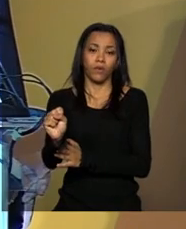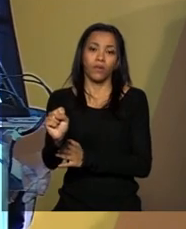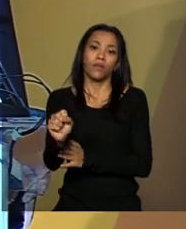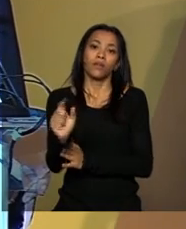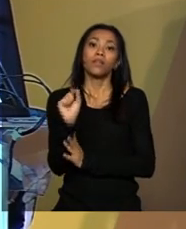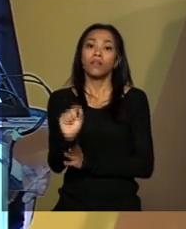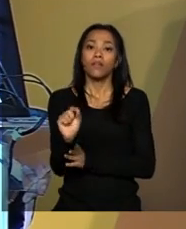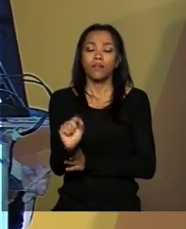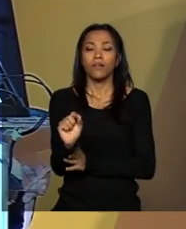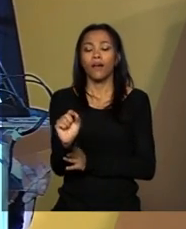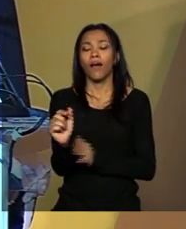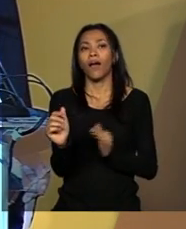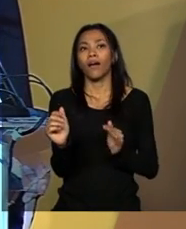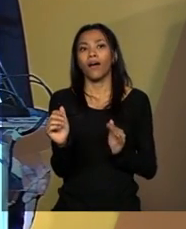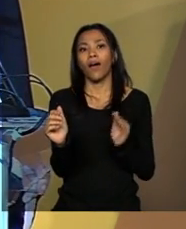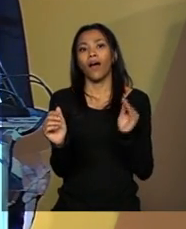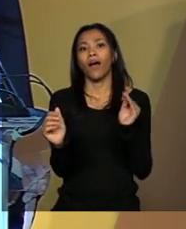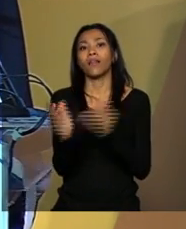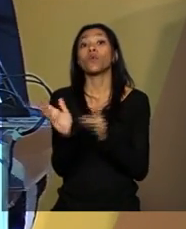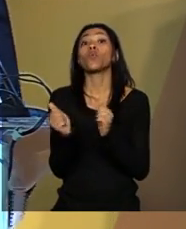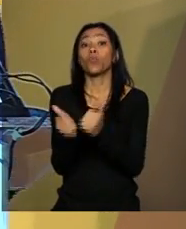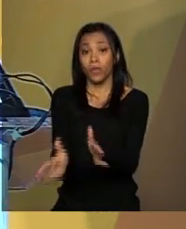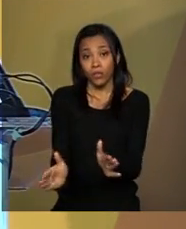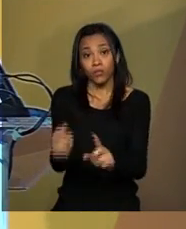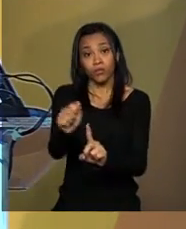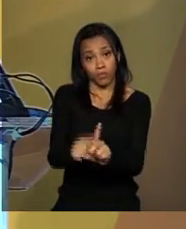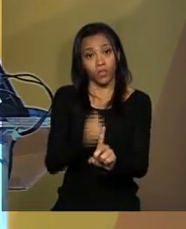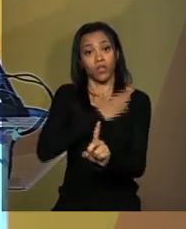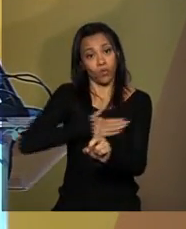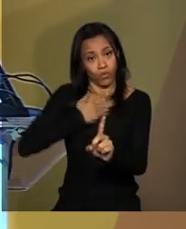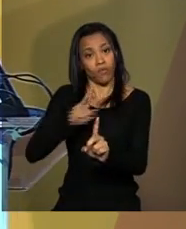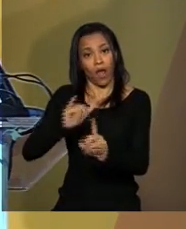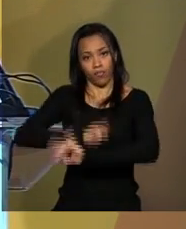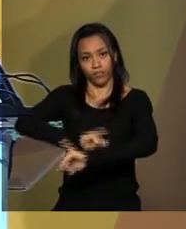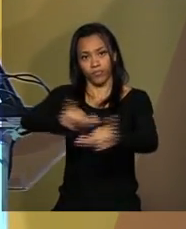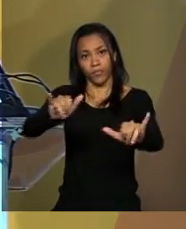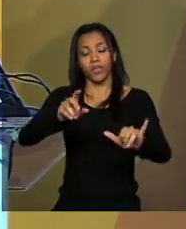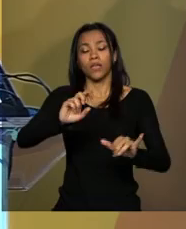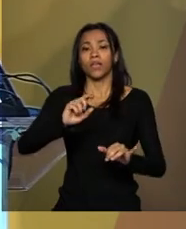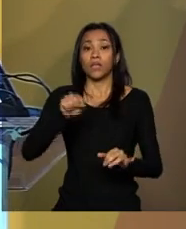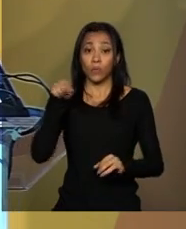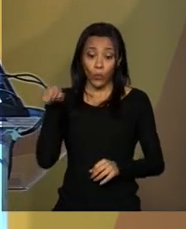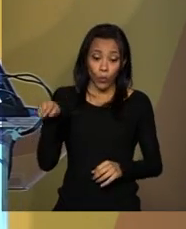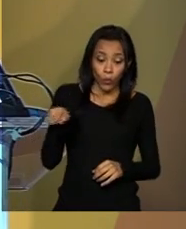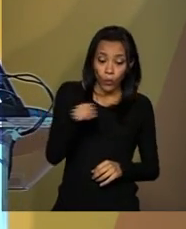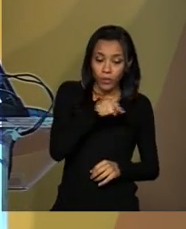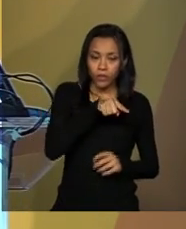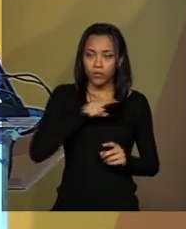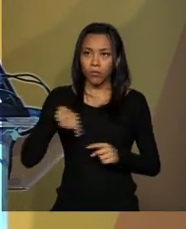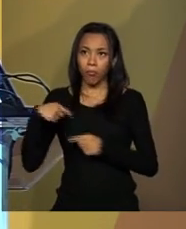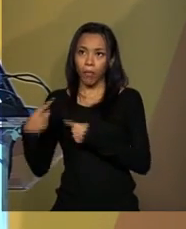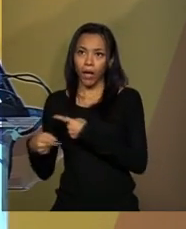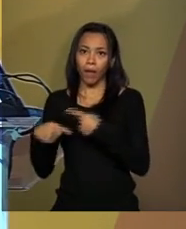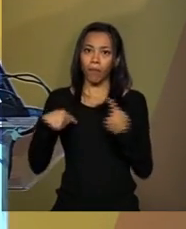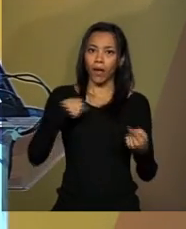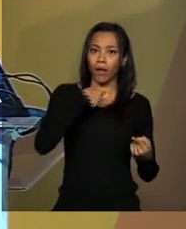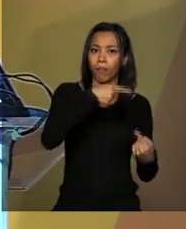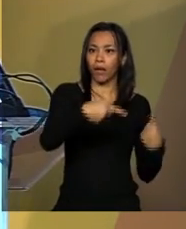até o início de agosto. Com isso, gente finalizaria a